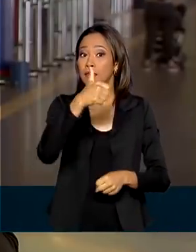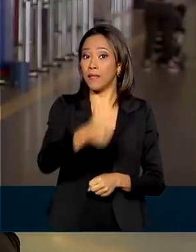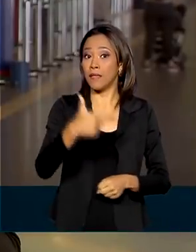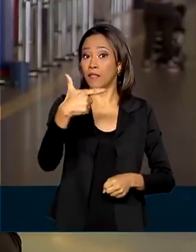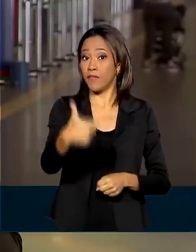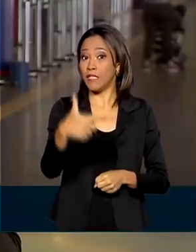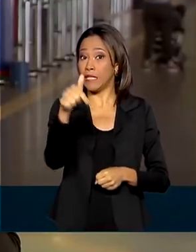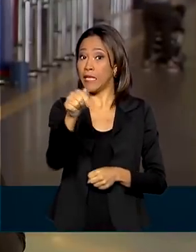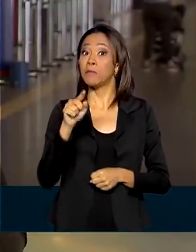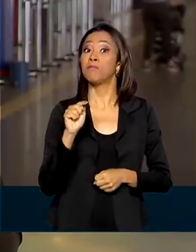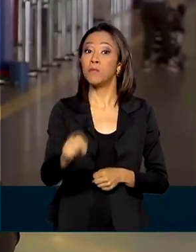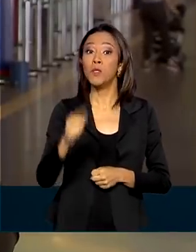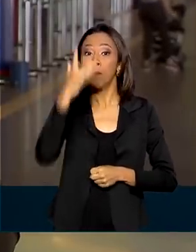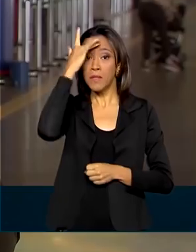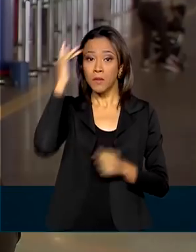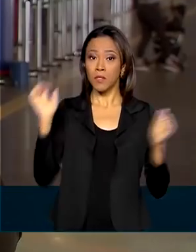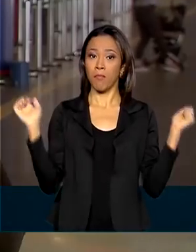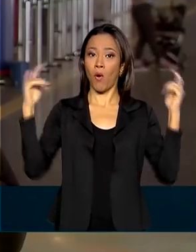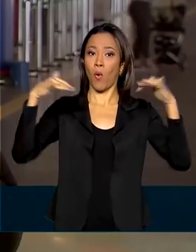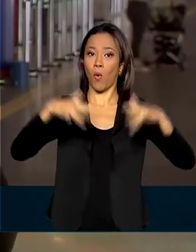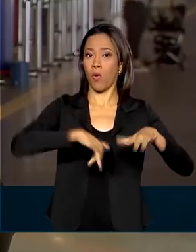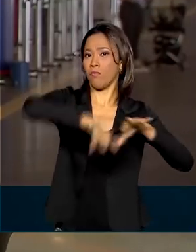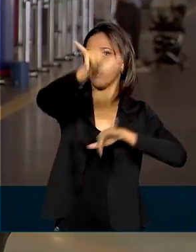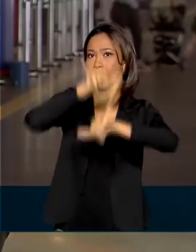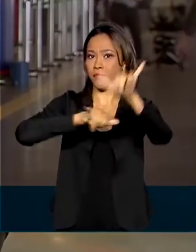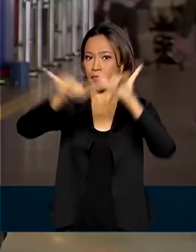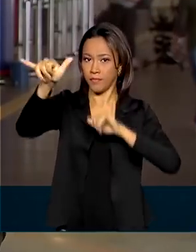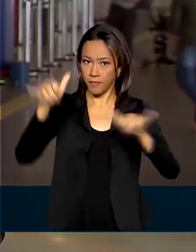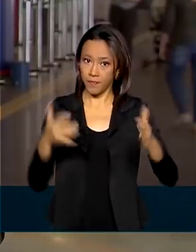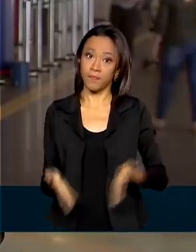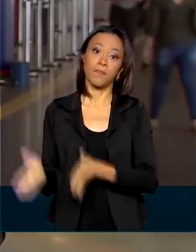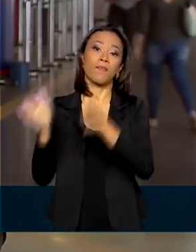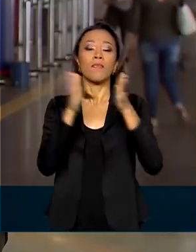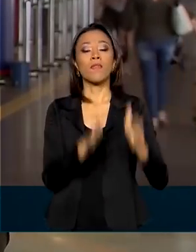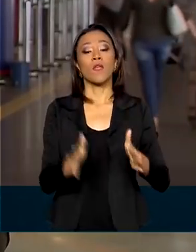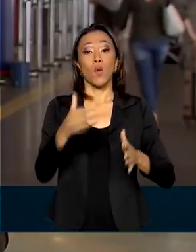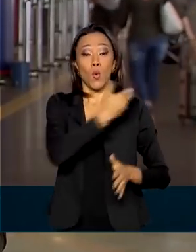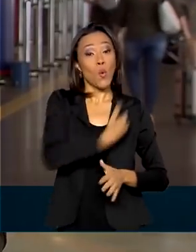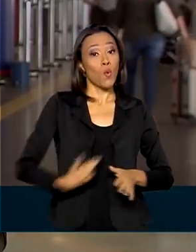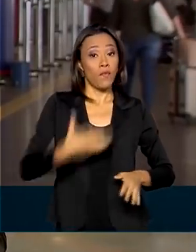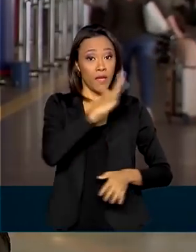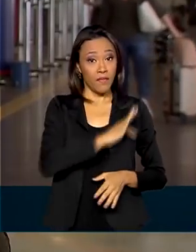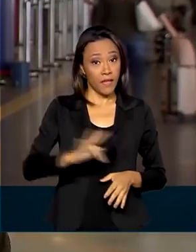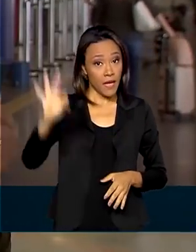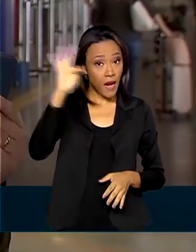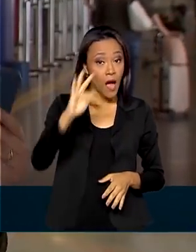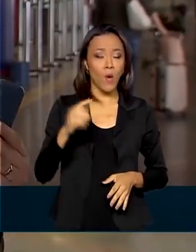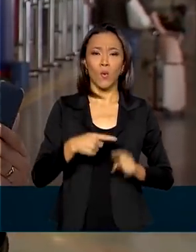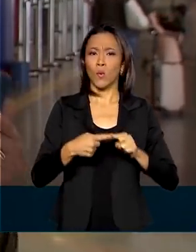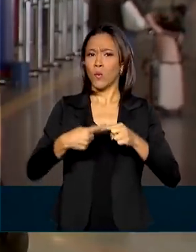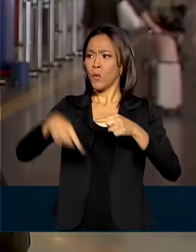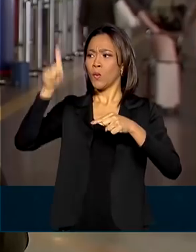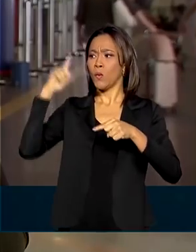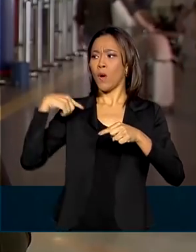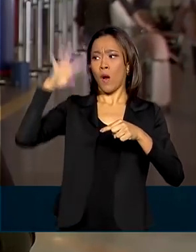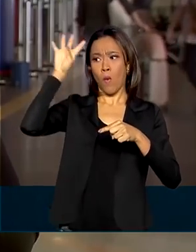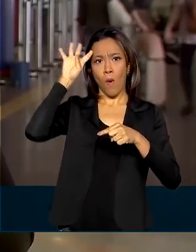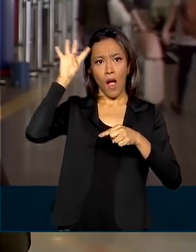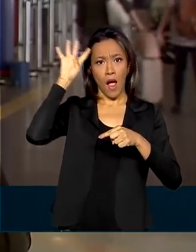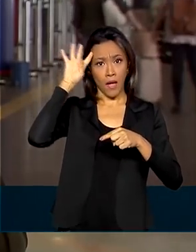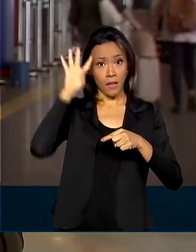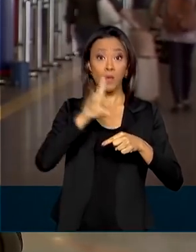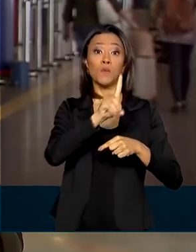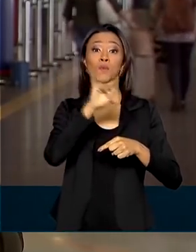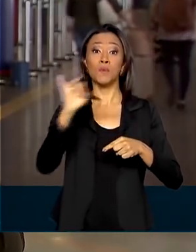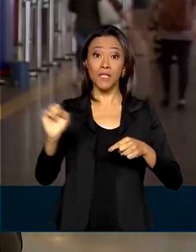feriado prolongado. Como o governo federal transferiu o ponto facultativo do dia do servidor público da última quarta-feira para esta sexta,